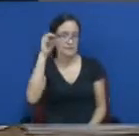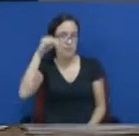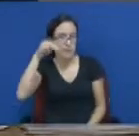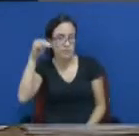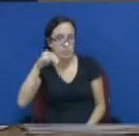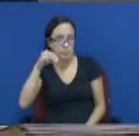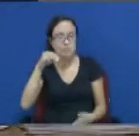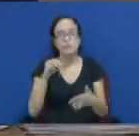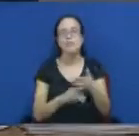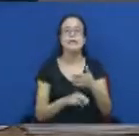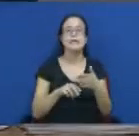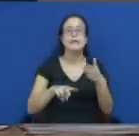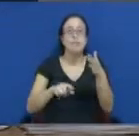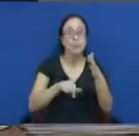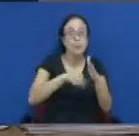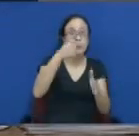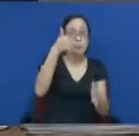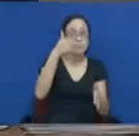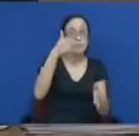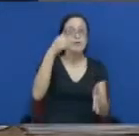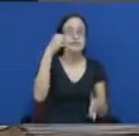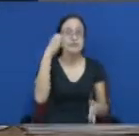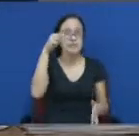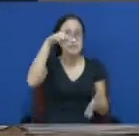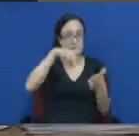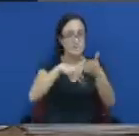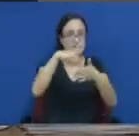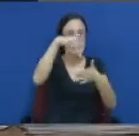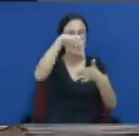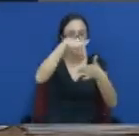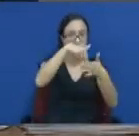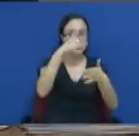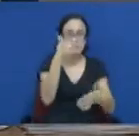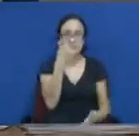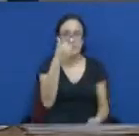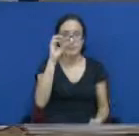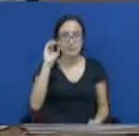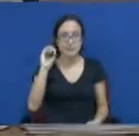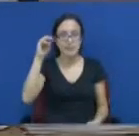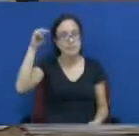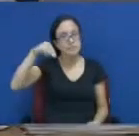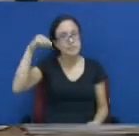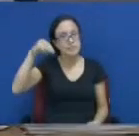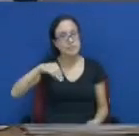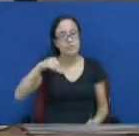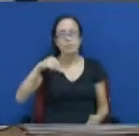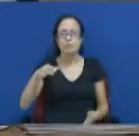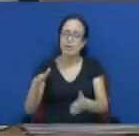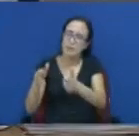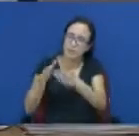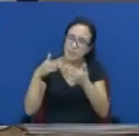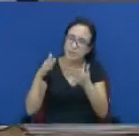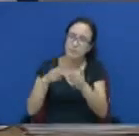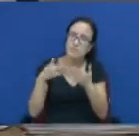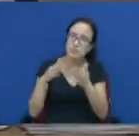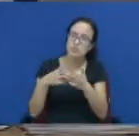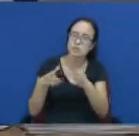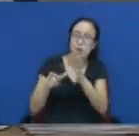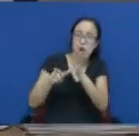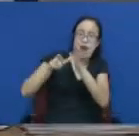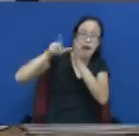e uma tribuna de 10 minutos para um pré-agendamento, para aquelas pessoas que solicitam a tribuna com uma razoável